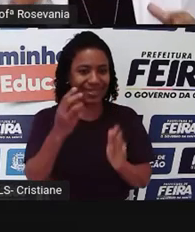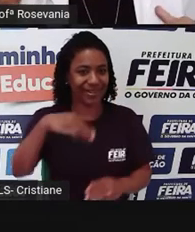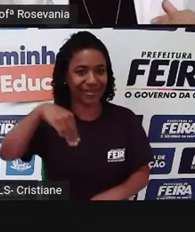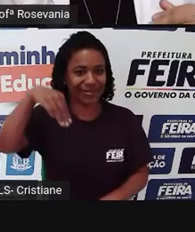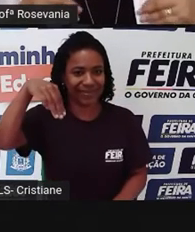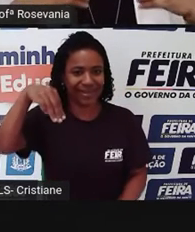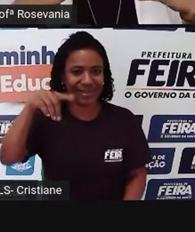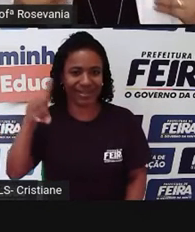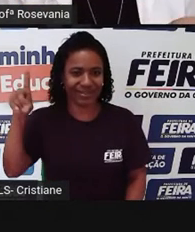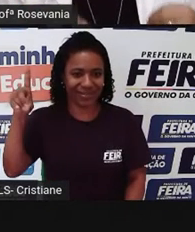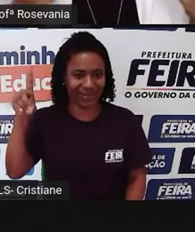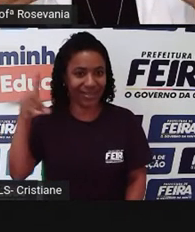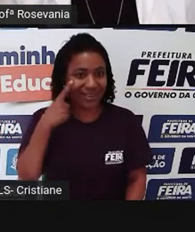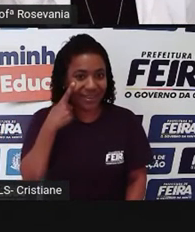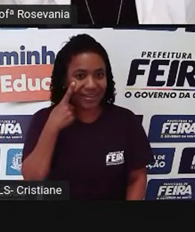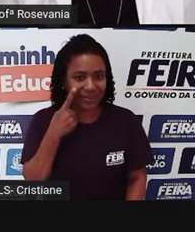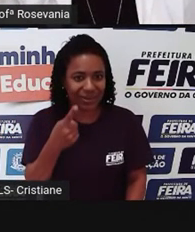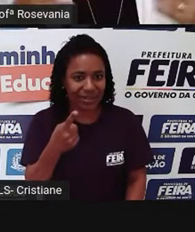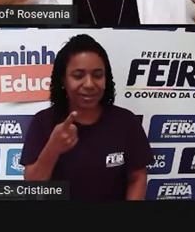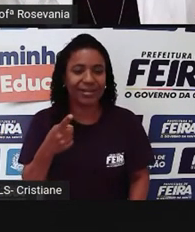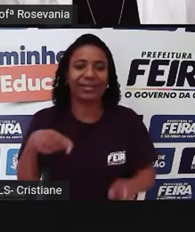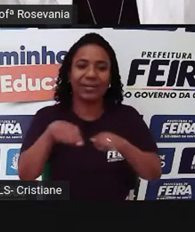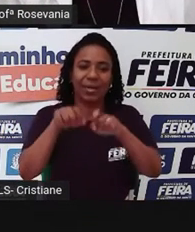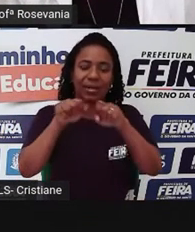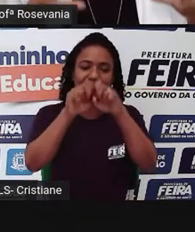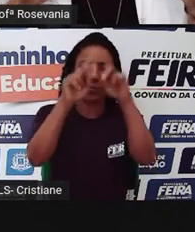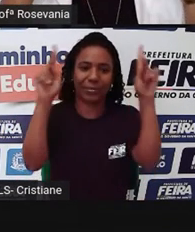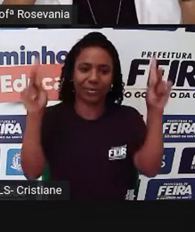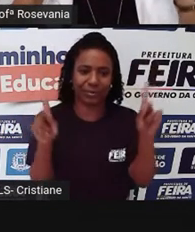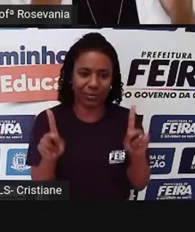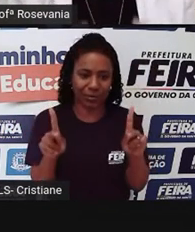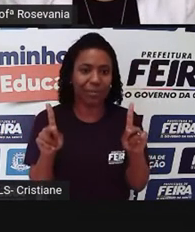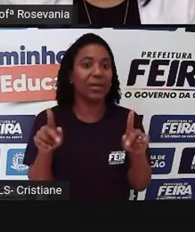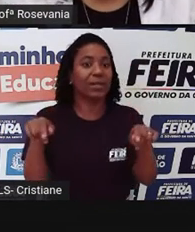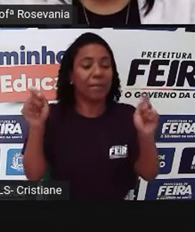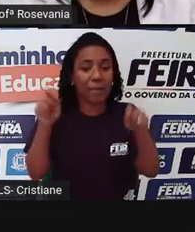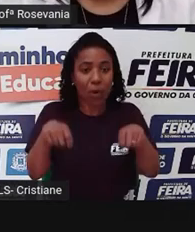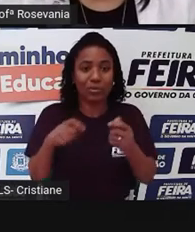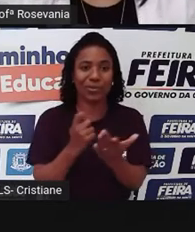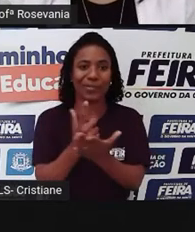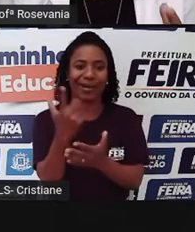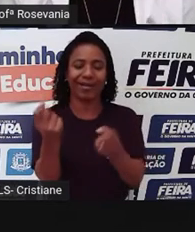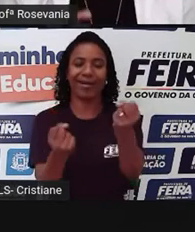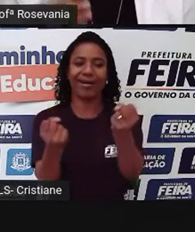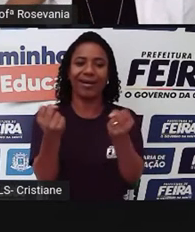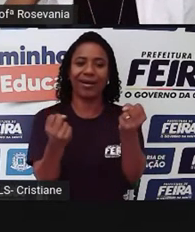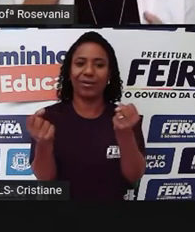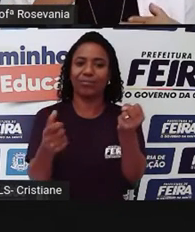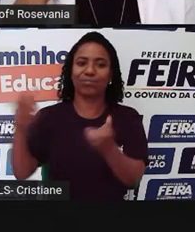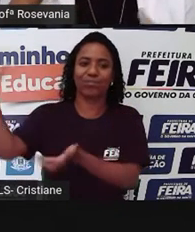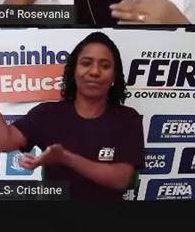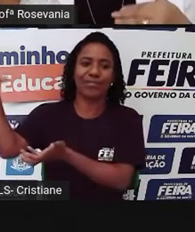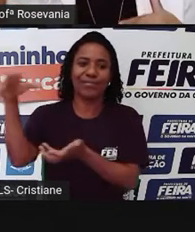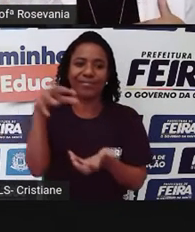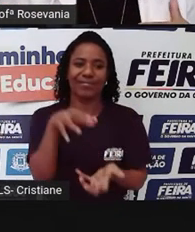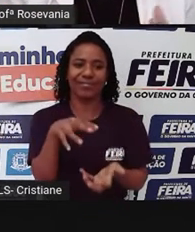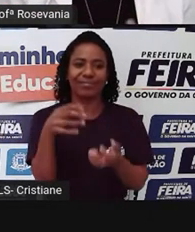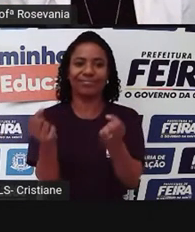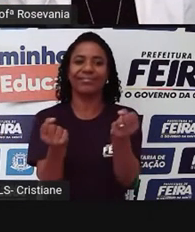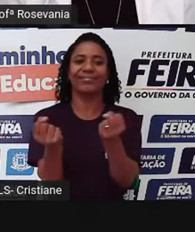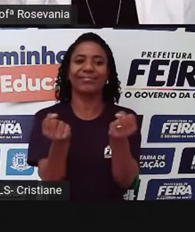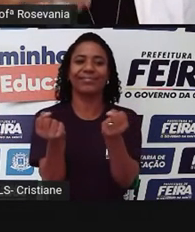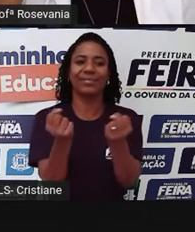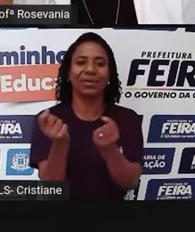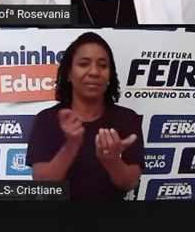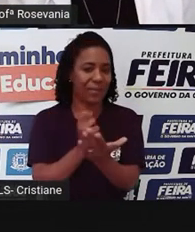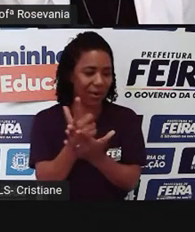percebe que vai seguindo o padrãozinho, tem a marca, a forma de arrumar os produtos, né, as camadas até dos